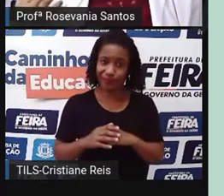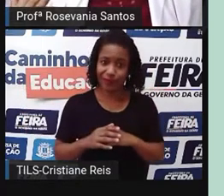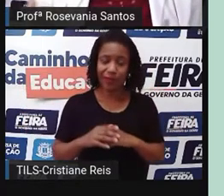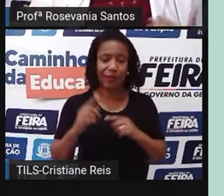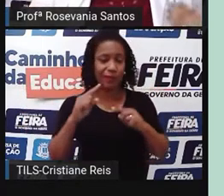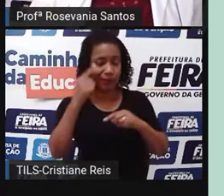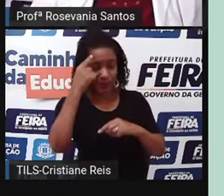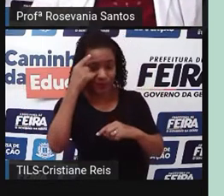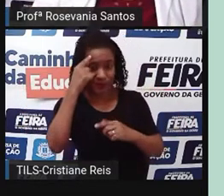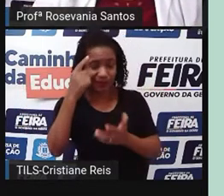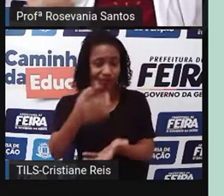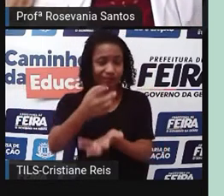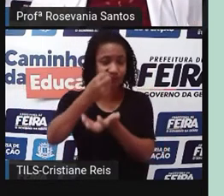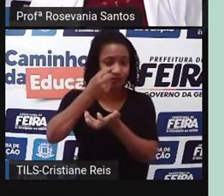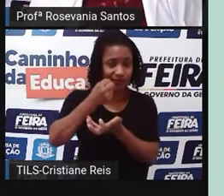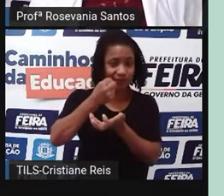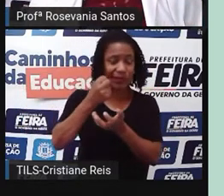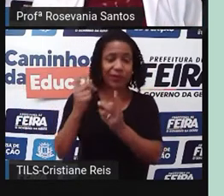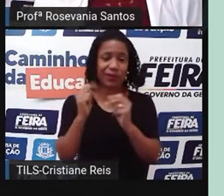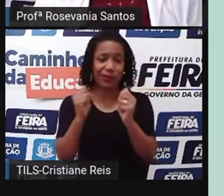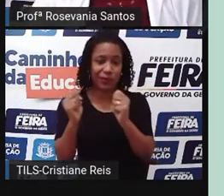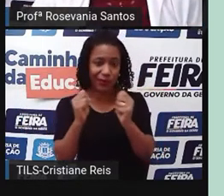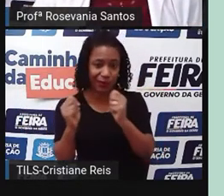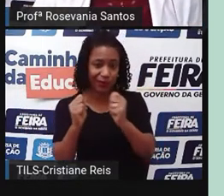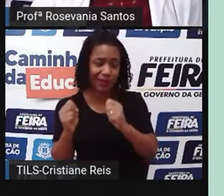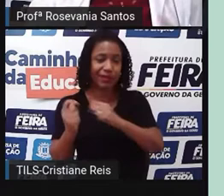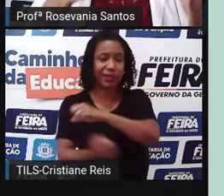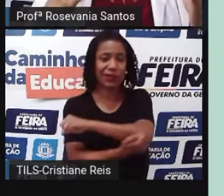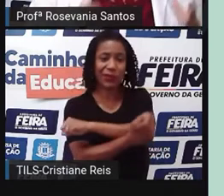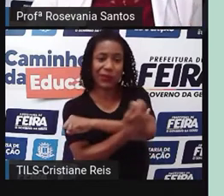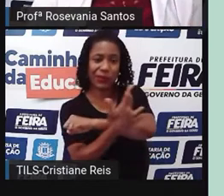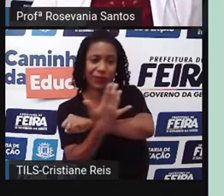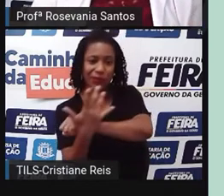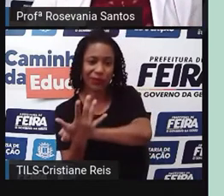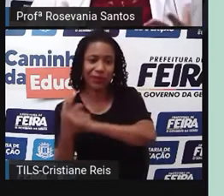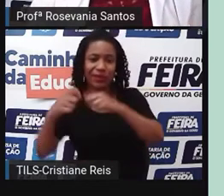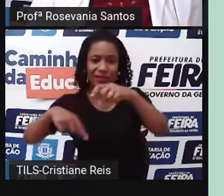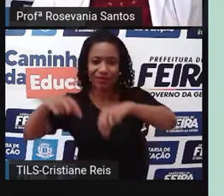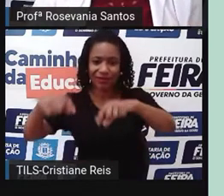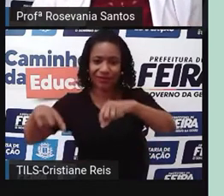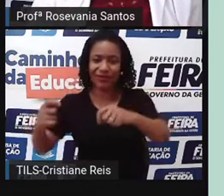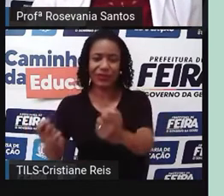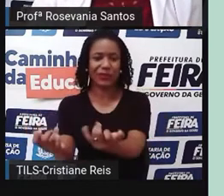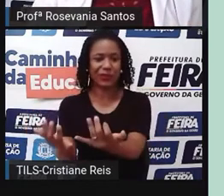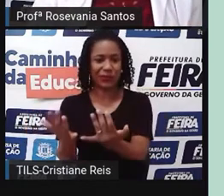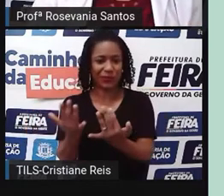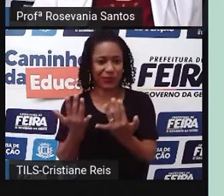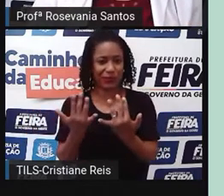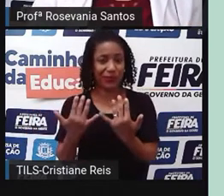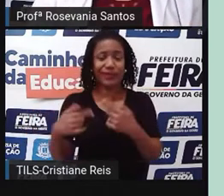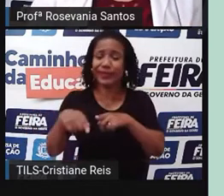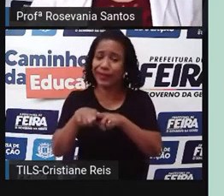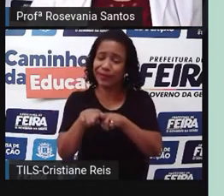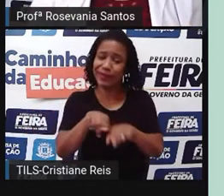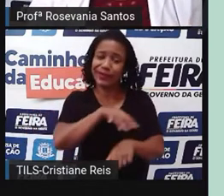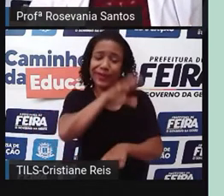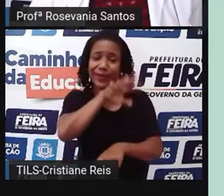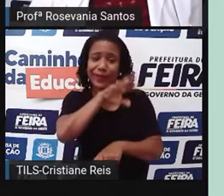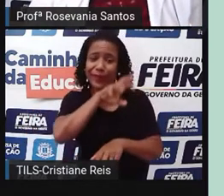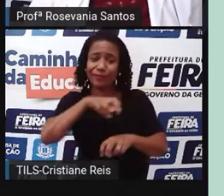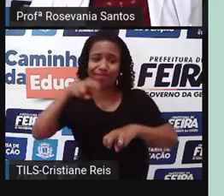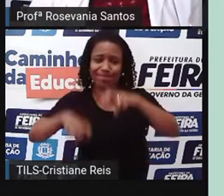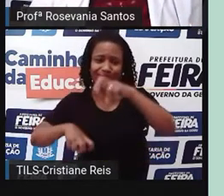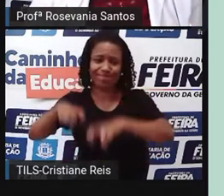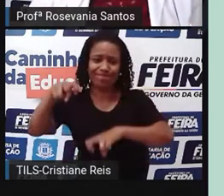tanto para a agricultura quanto para a criação de animais. E, infelizmente, as queimadas constantes aí,